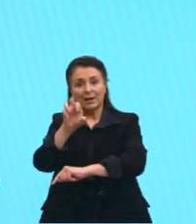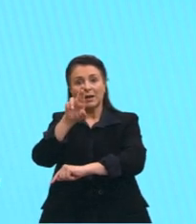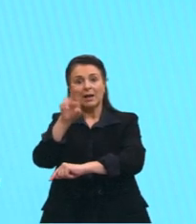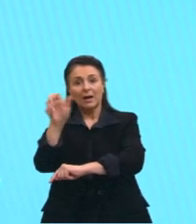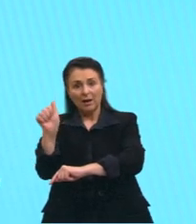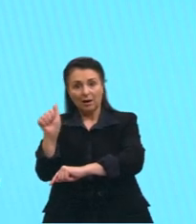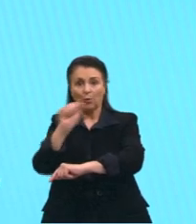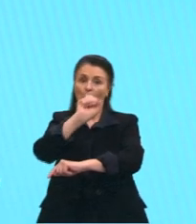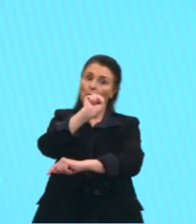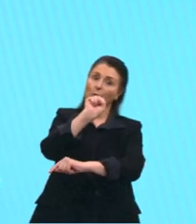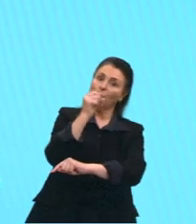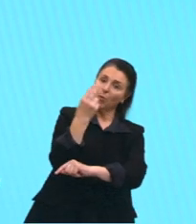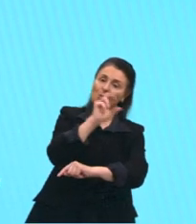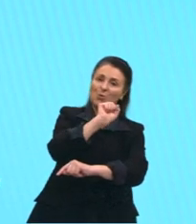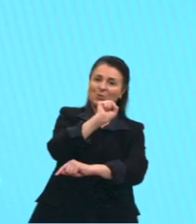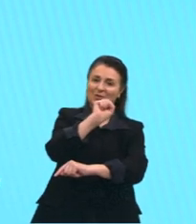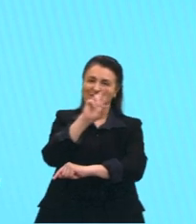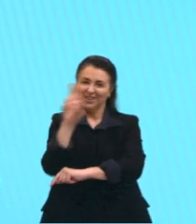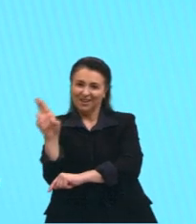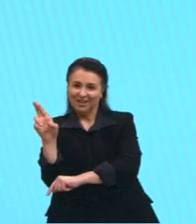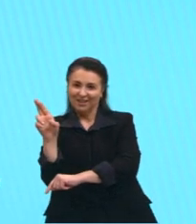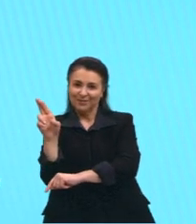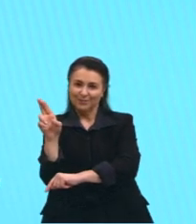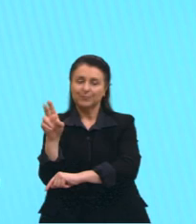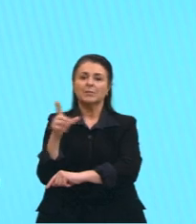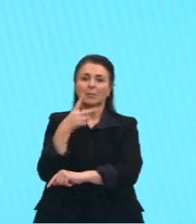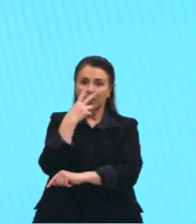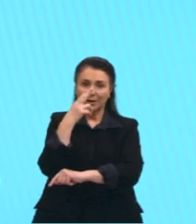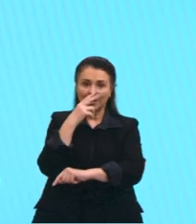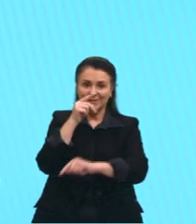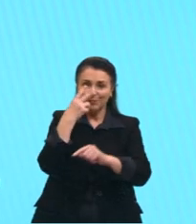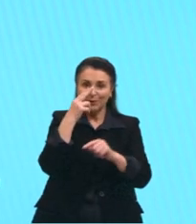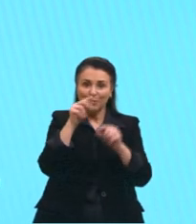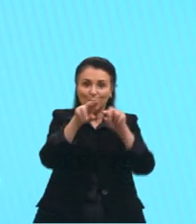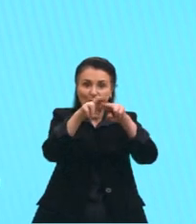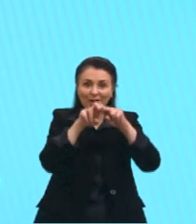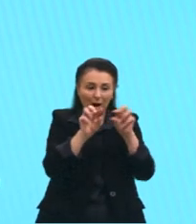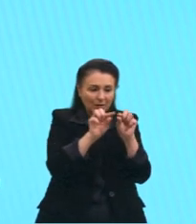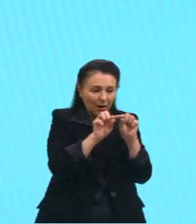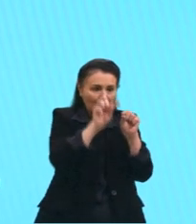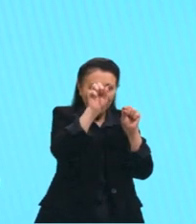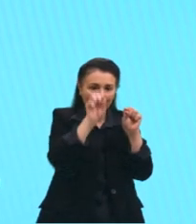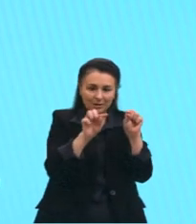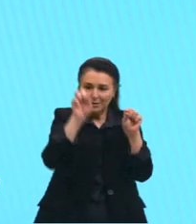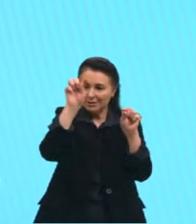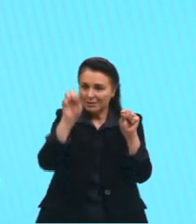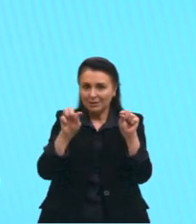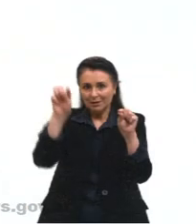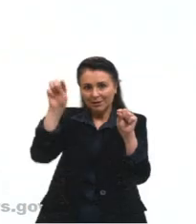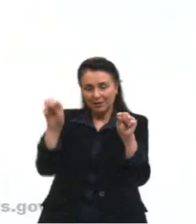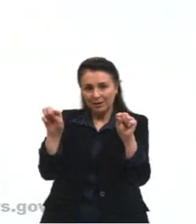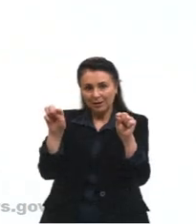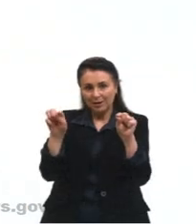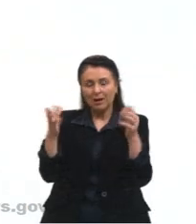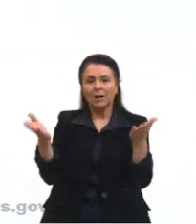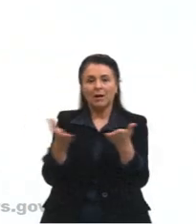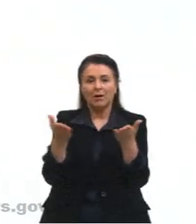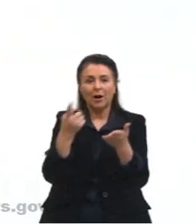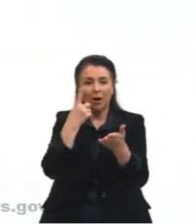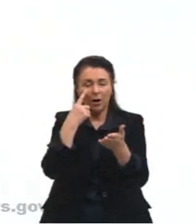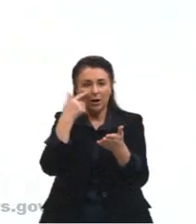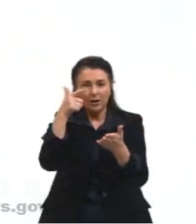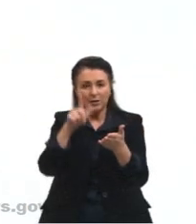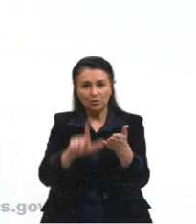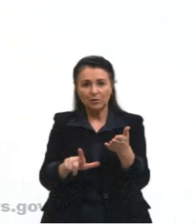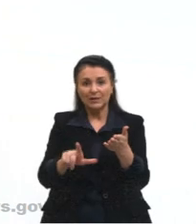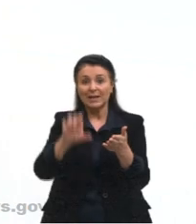Vai, tem que ser um relevo aí, bem parecido com a serra mesmo, né, tu olha ali, tem os picos e tal. Já voltando aqui um pouquinho, nós vamos ter